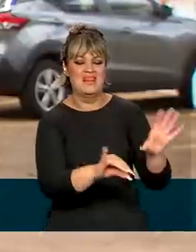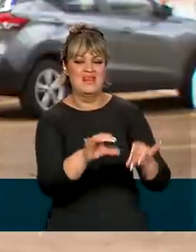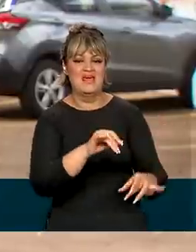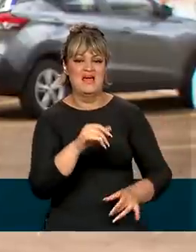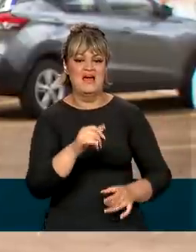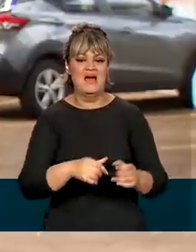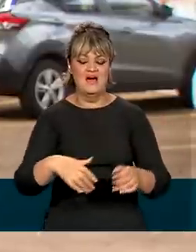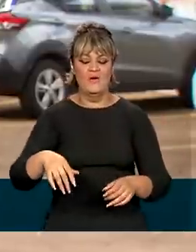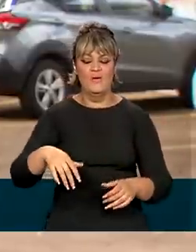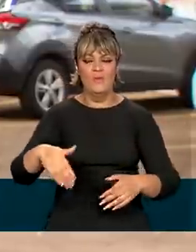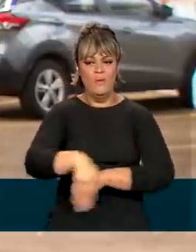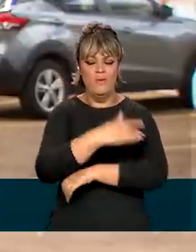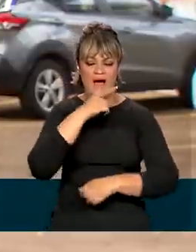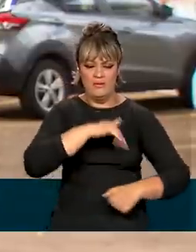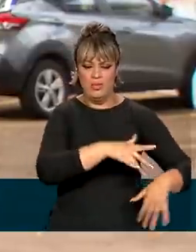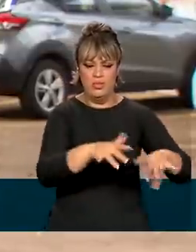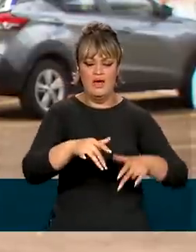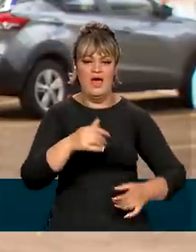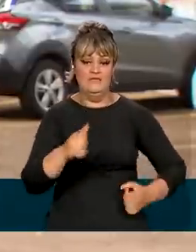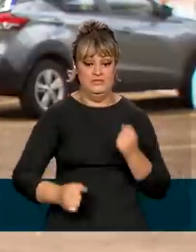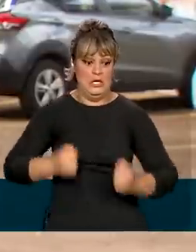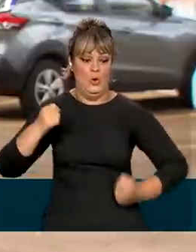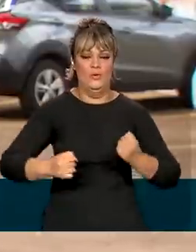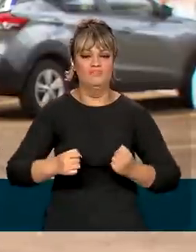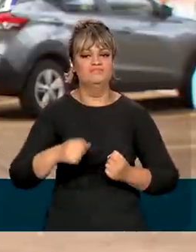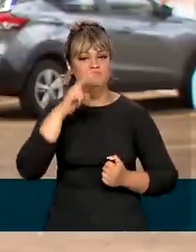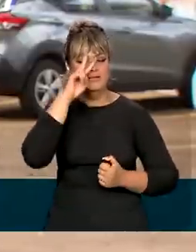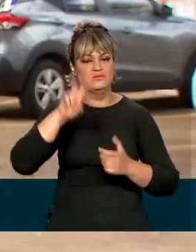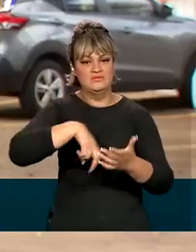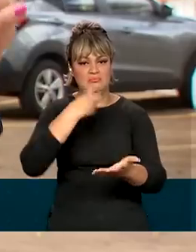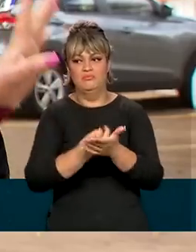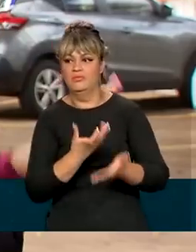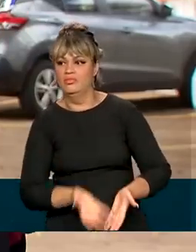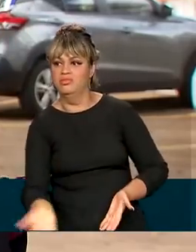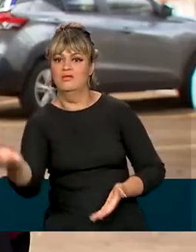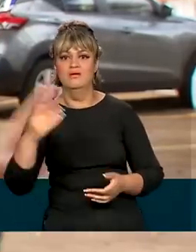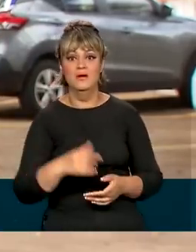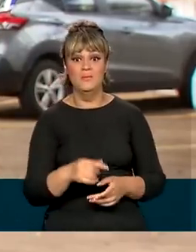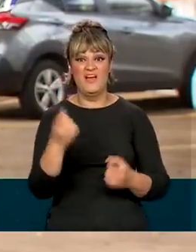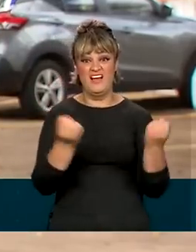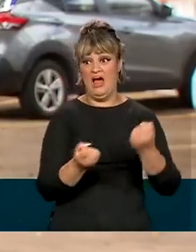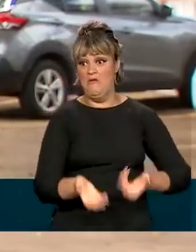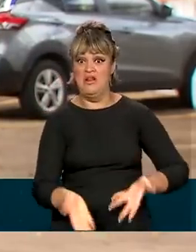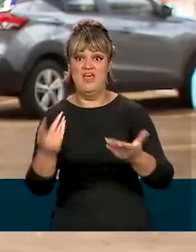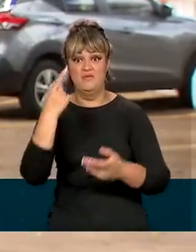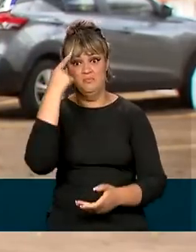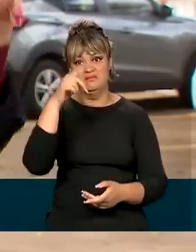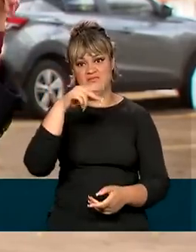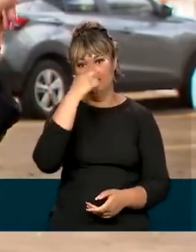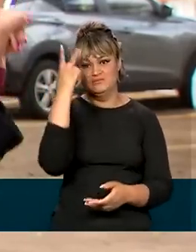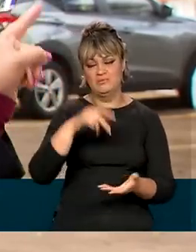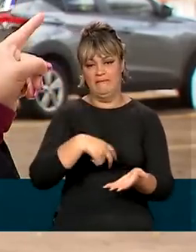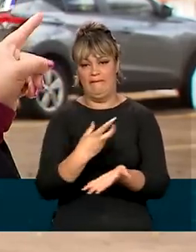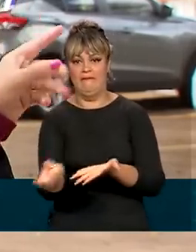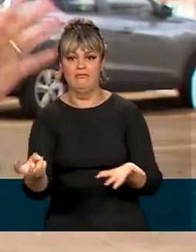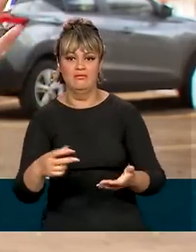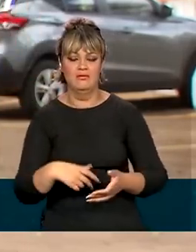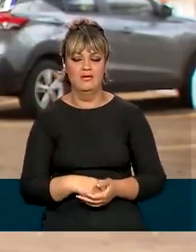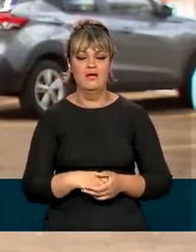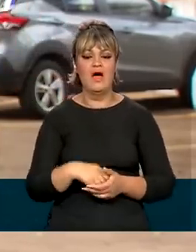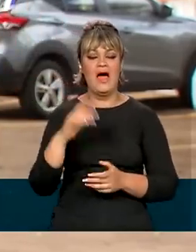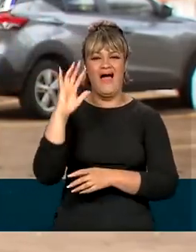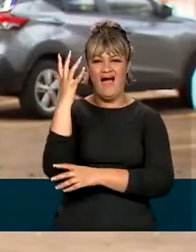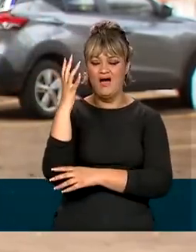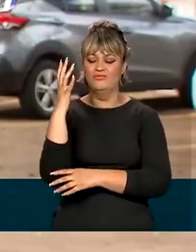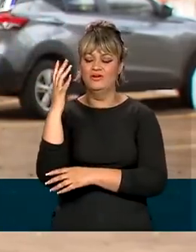atravessar ruas alagadas, pois a força da água é capaz até de arrastar um carro. Também não pare o veículo perto de árvores ou